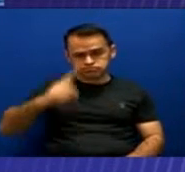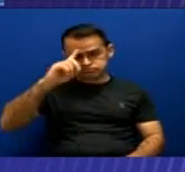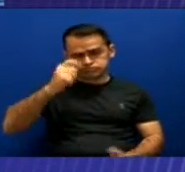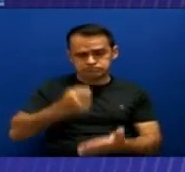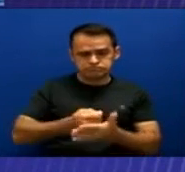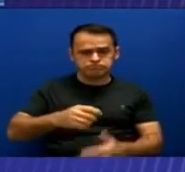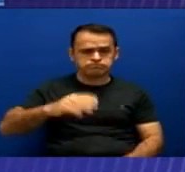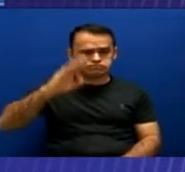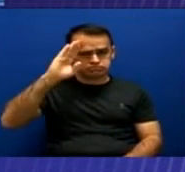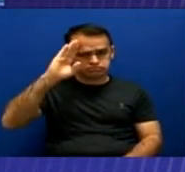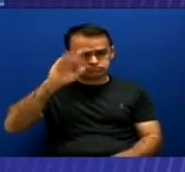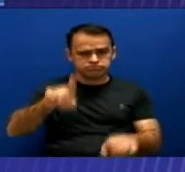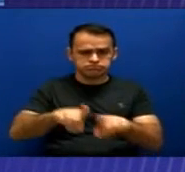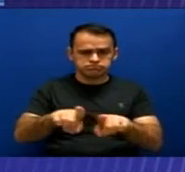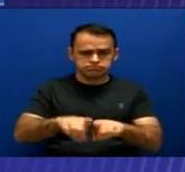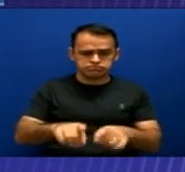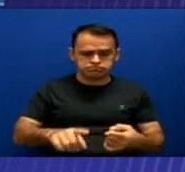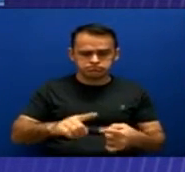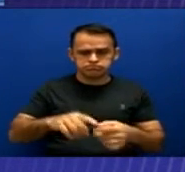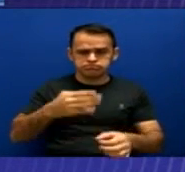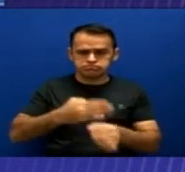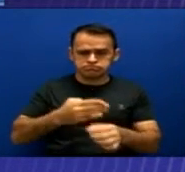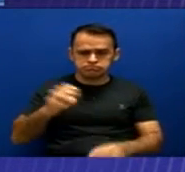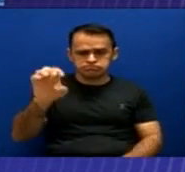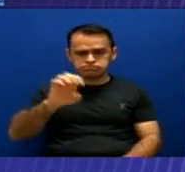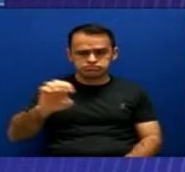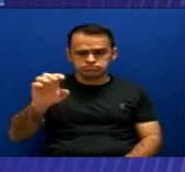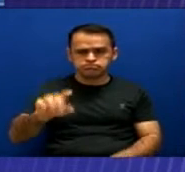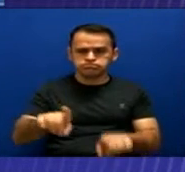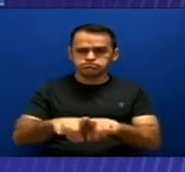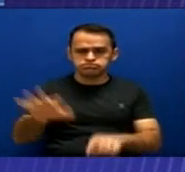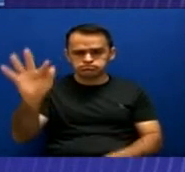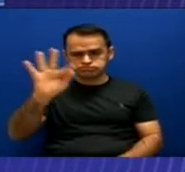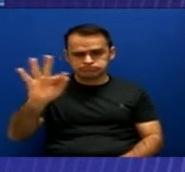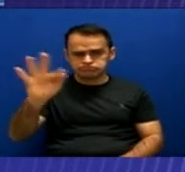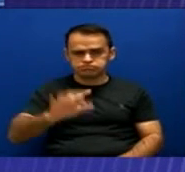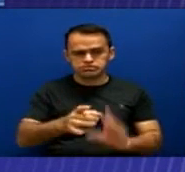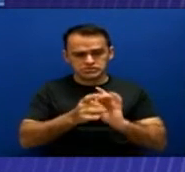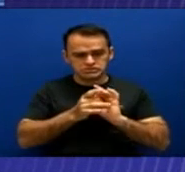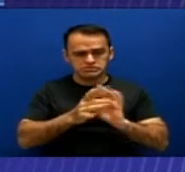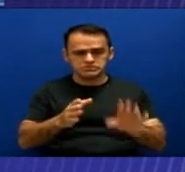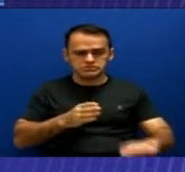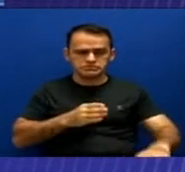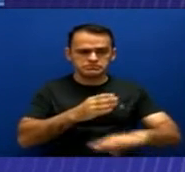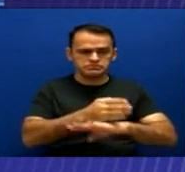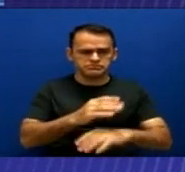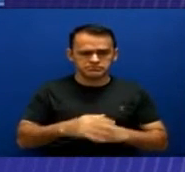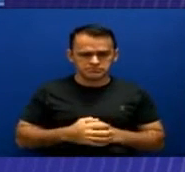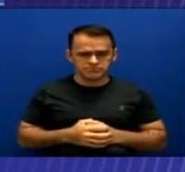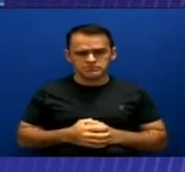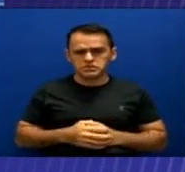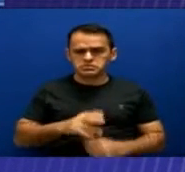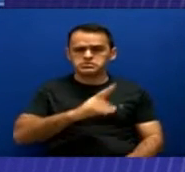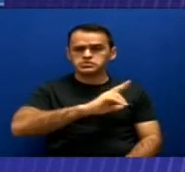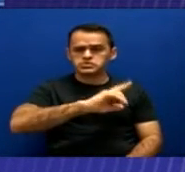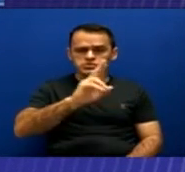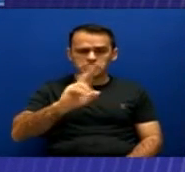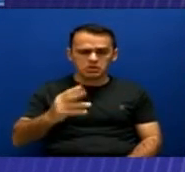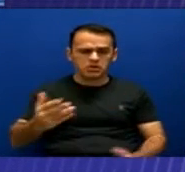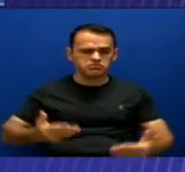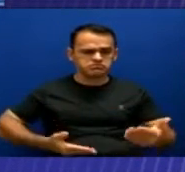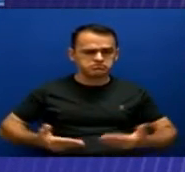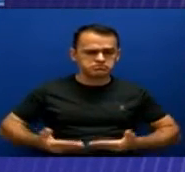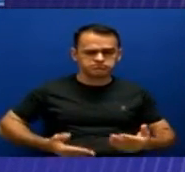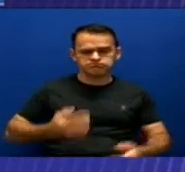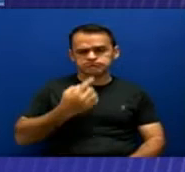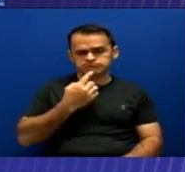militar e dos três poderes, a nível municipal, estadual e federal. Não podemos afirmar convictamente nomes de funcionários